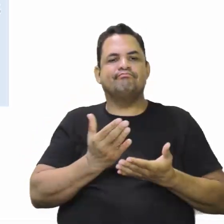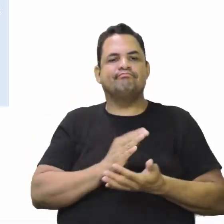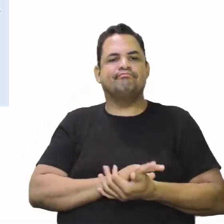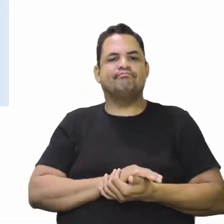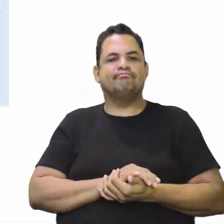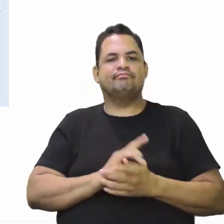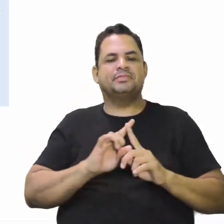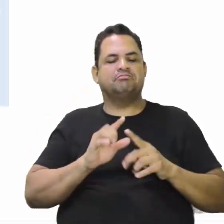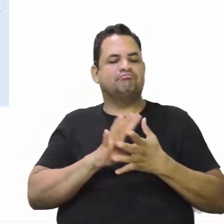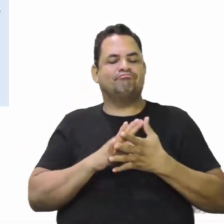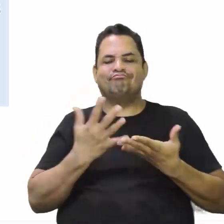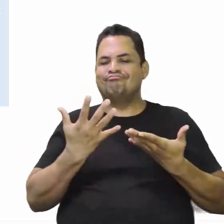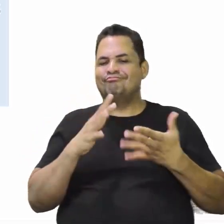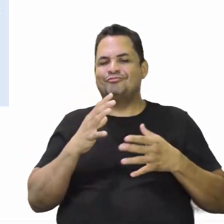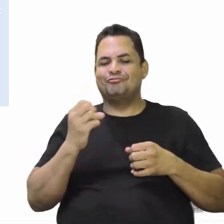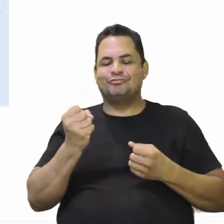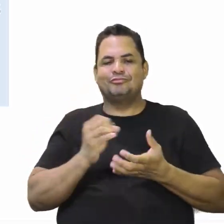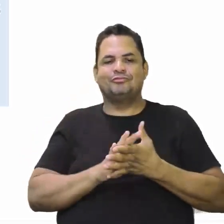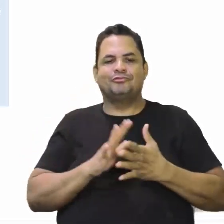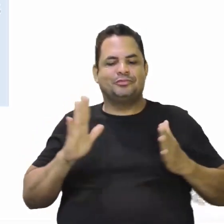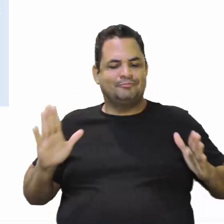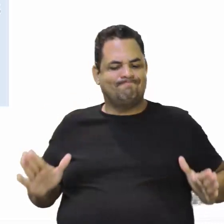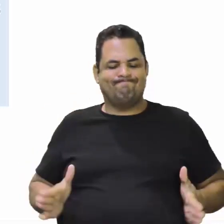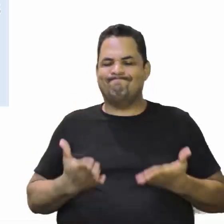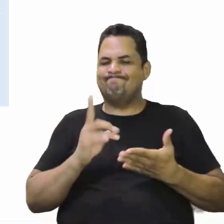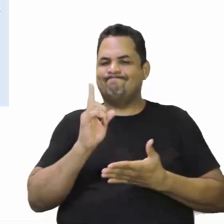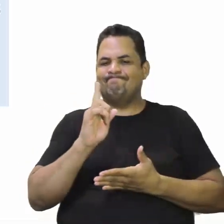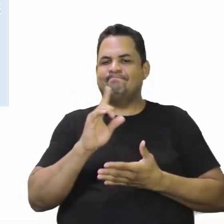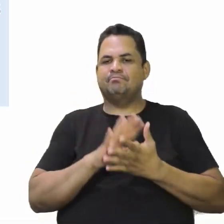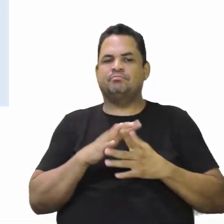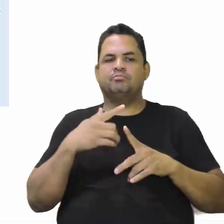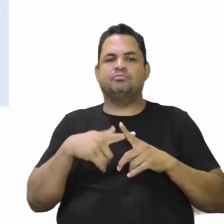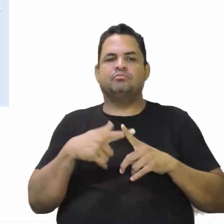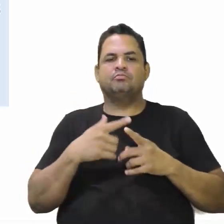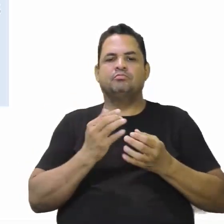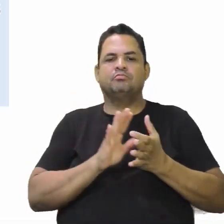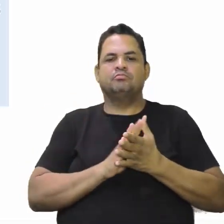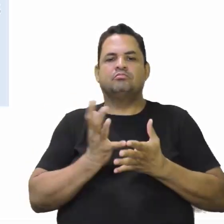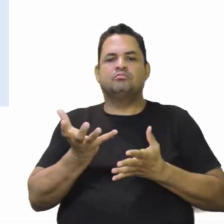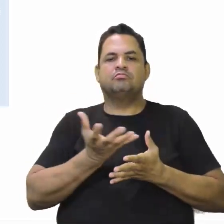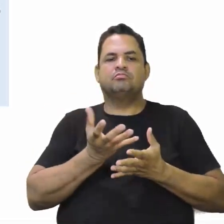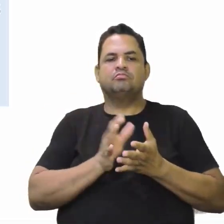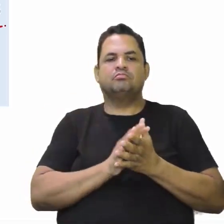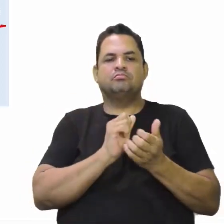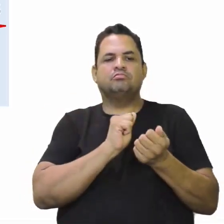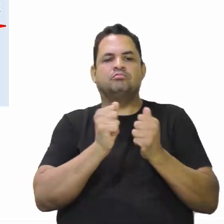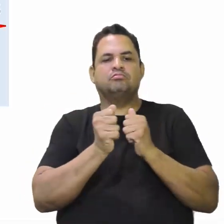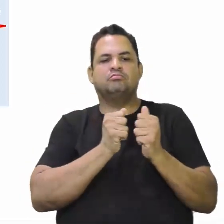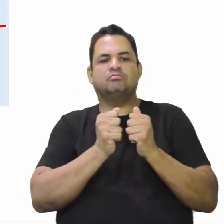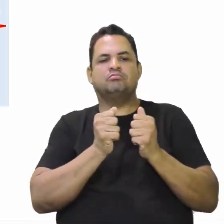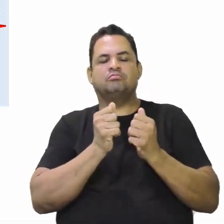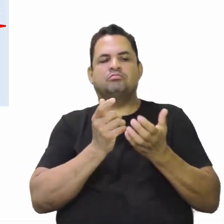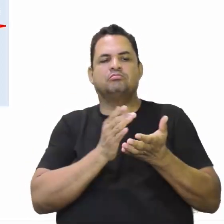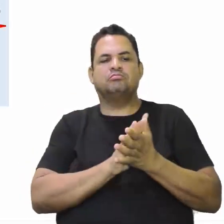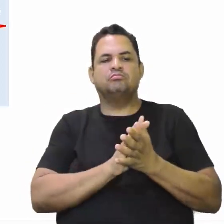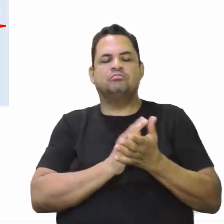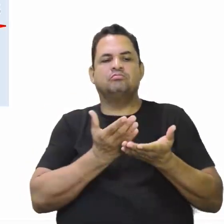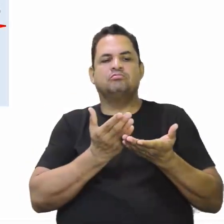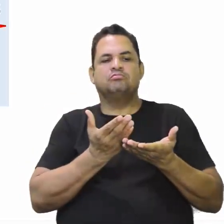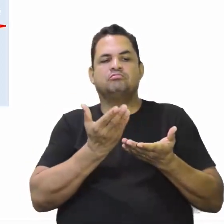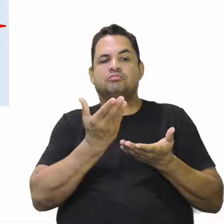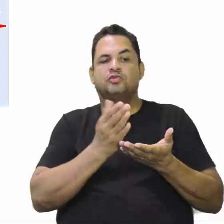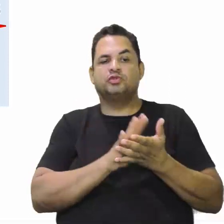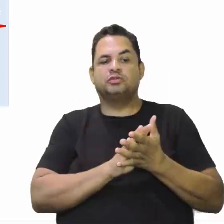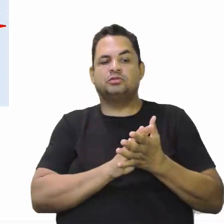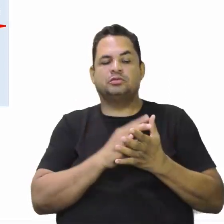pela coroa. Por quê? Porque eles queriam fazer um controle dos espanhola sobre os